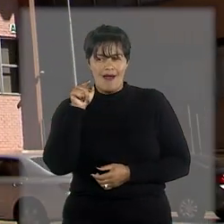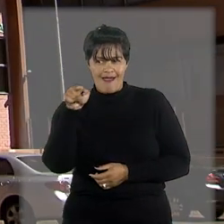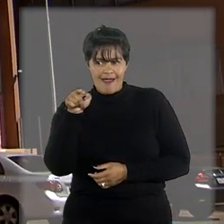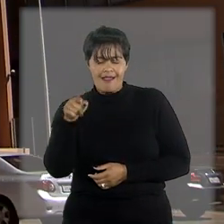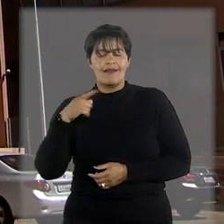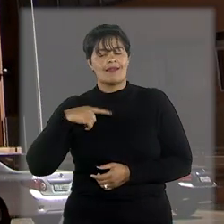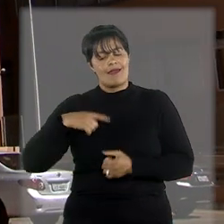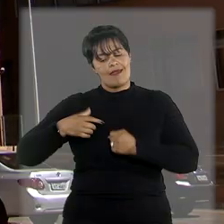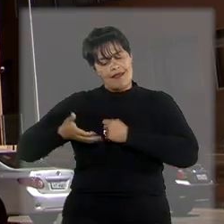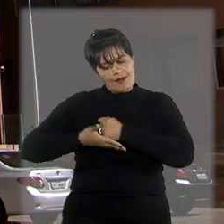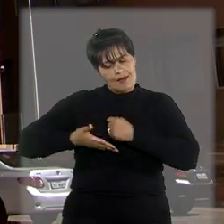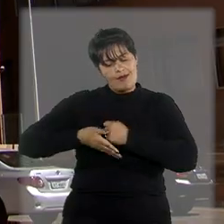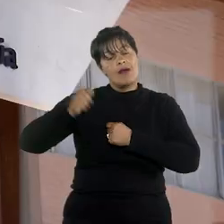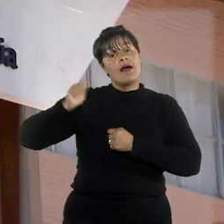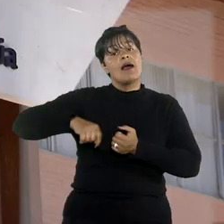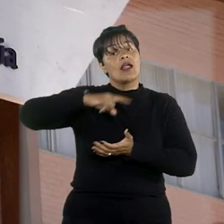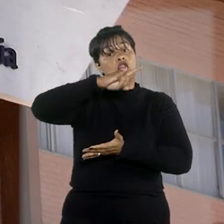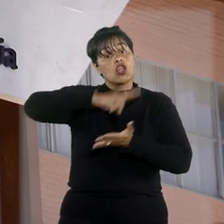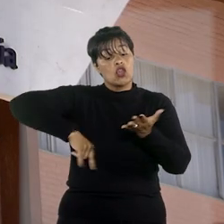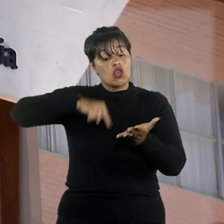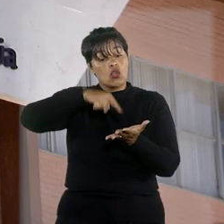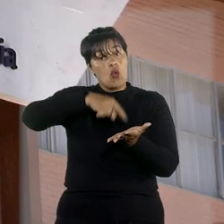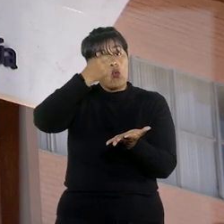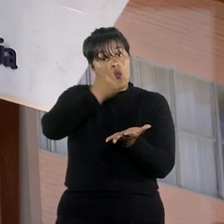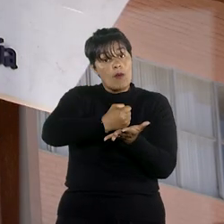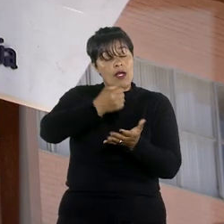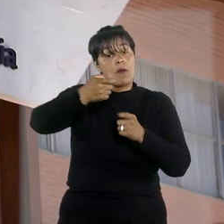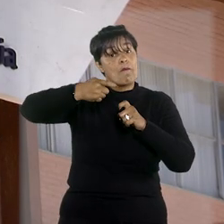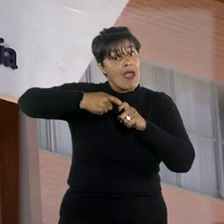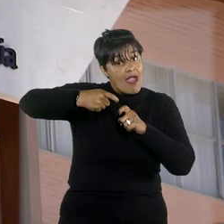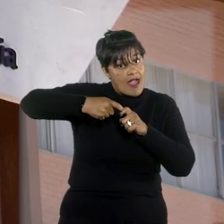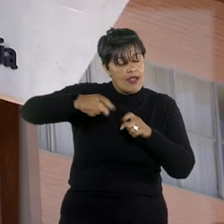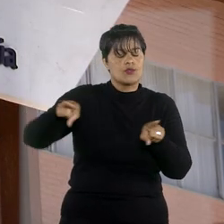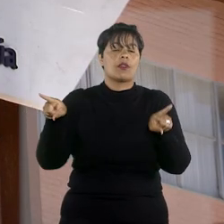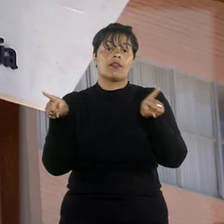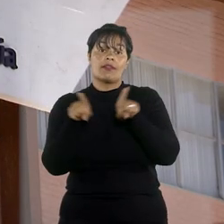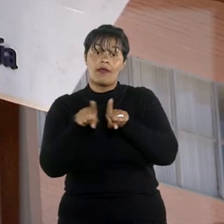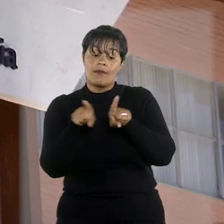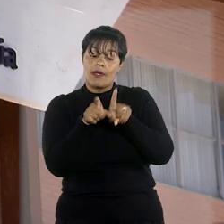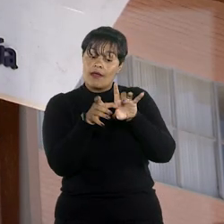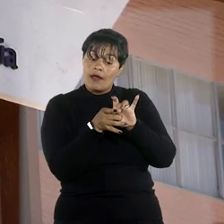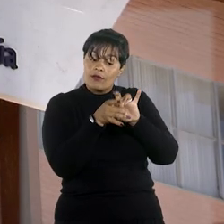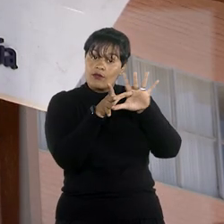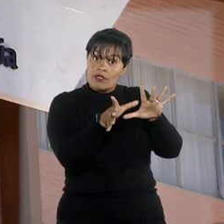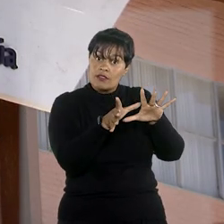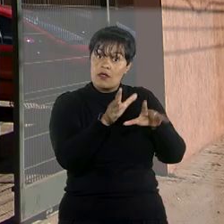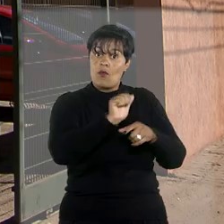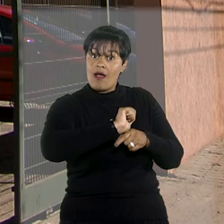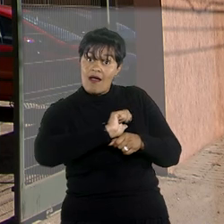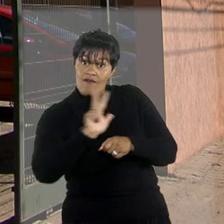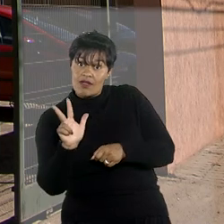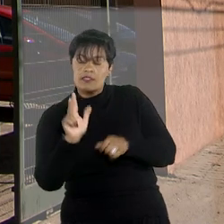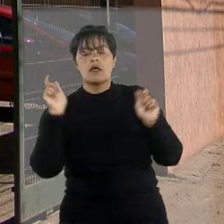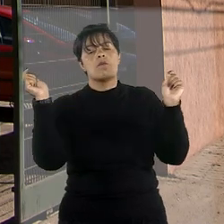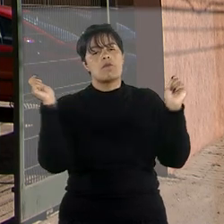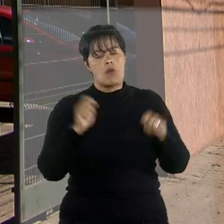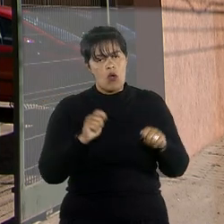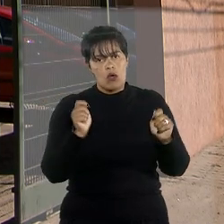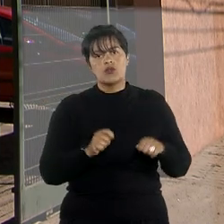não só pela prescrição médica, mas também por uma autorização da Anvisa para importar o cannabidiol, o que